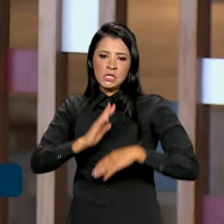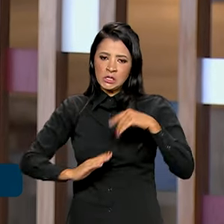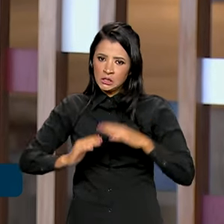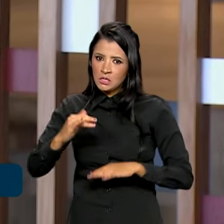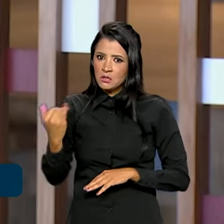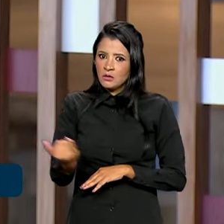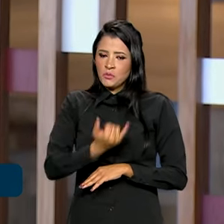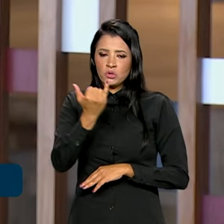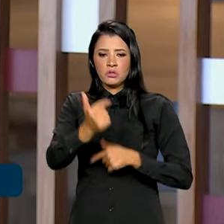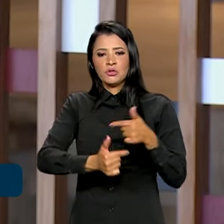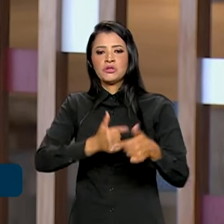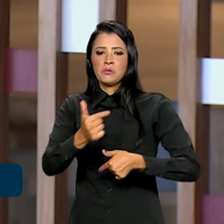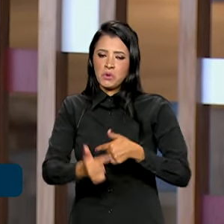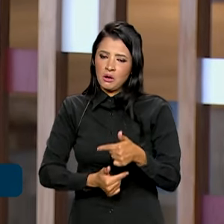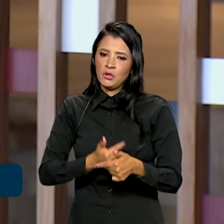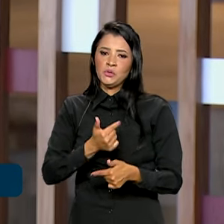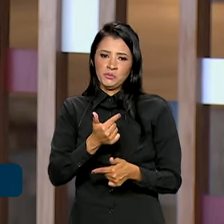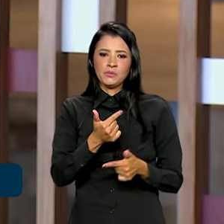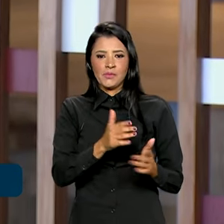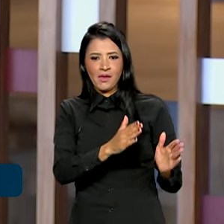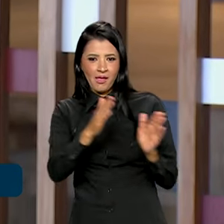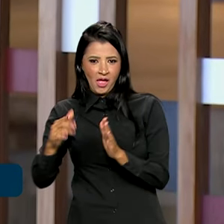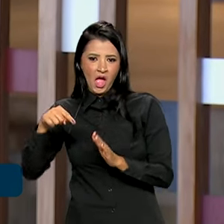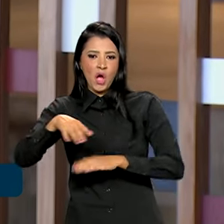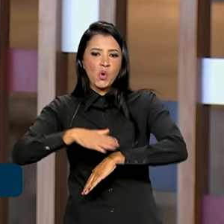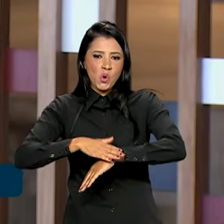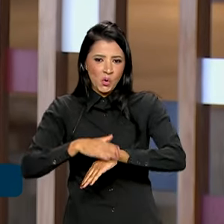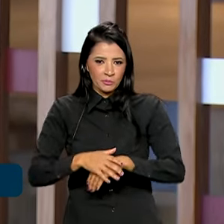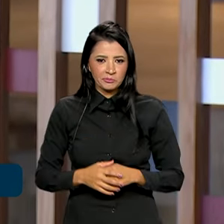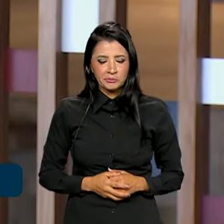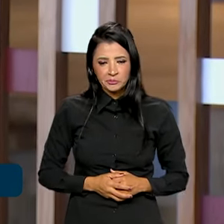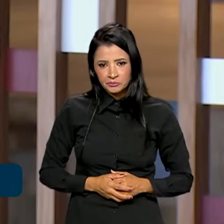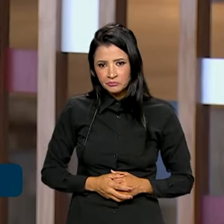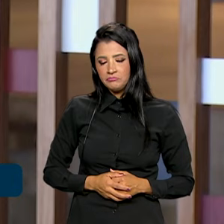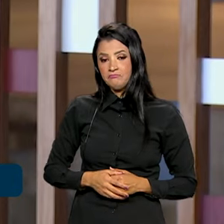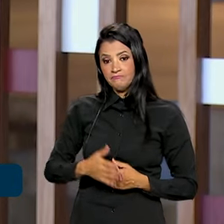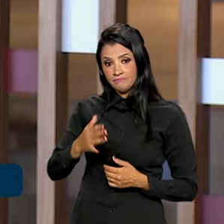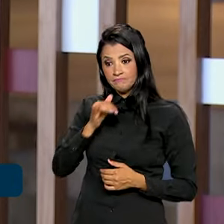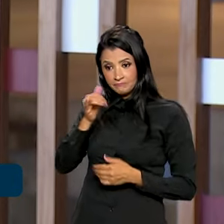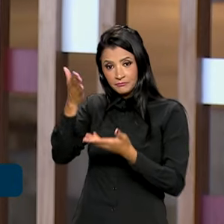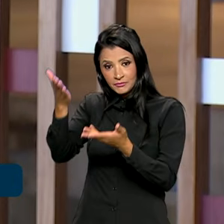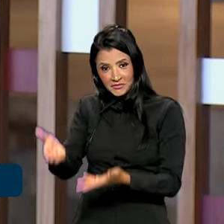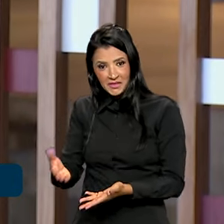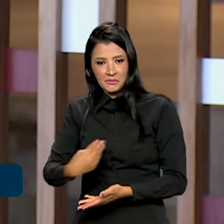importante nesse próximo período. Dizer que a presença da senhora aqui,